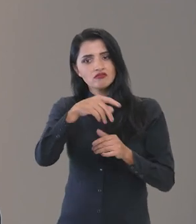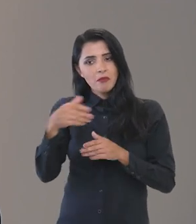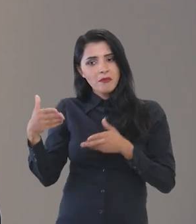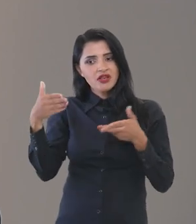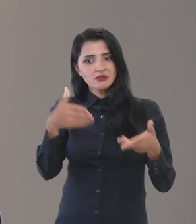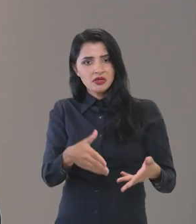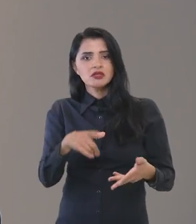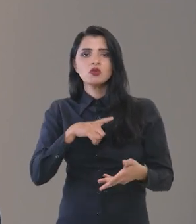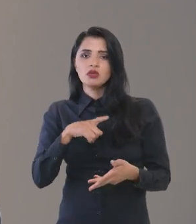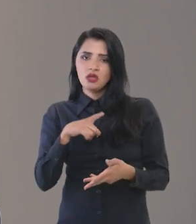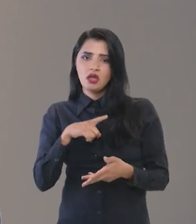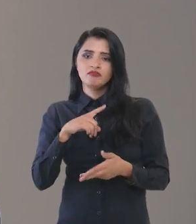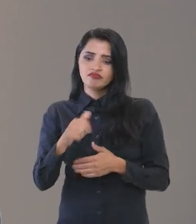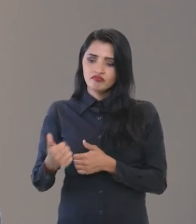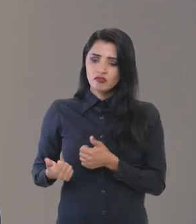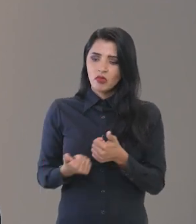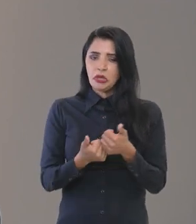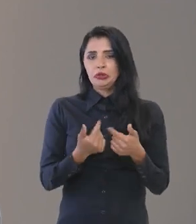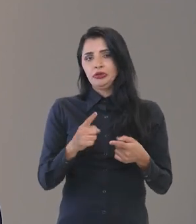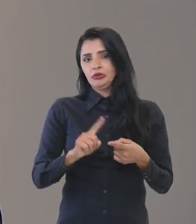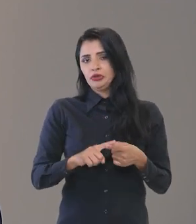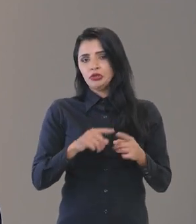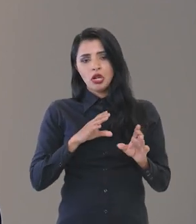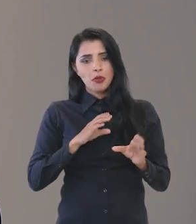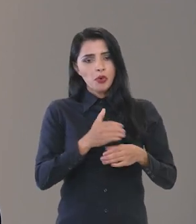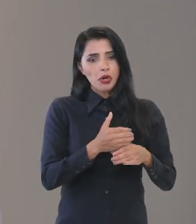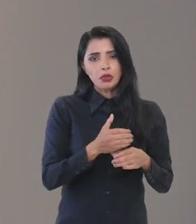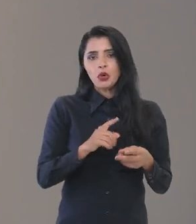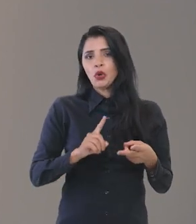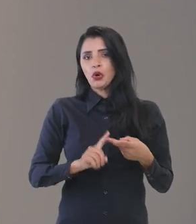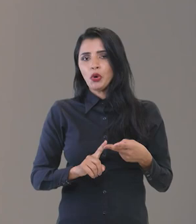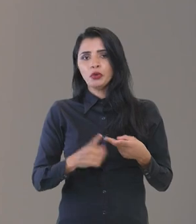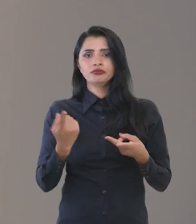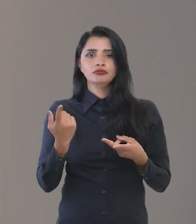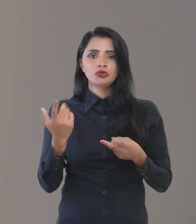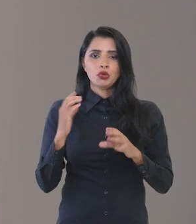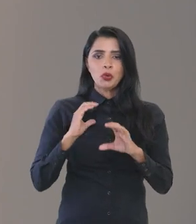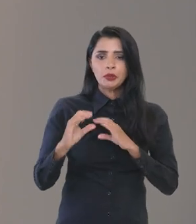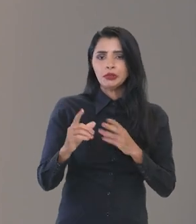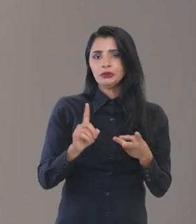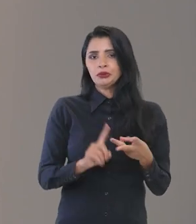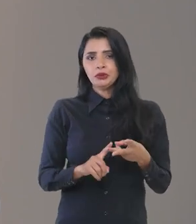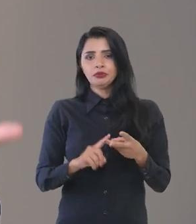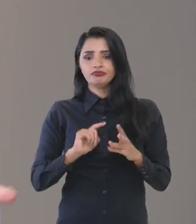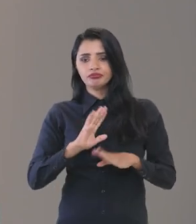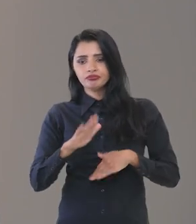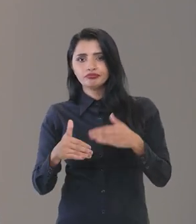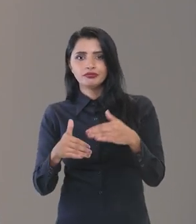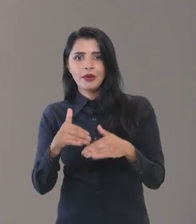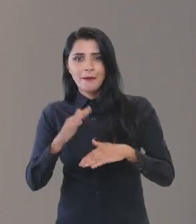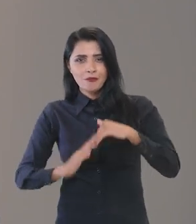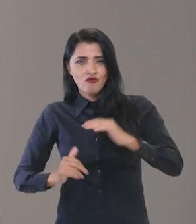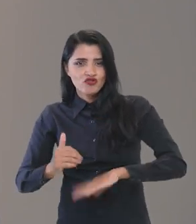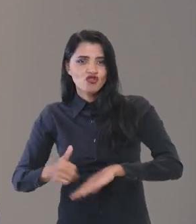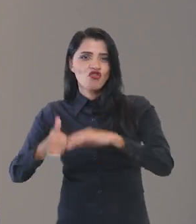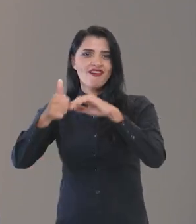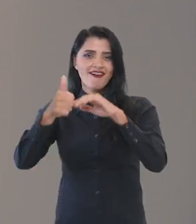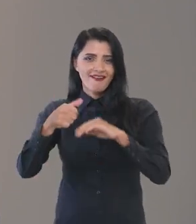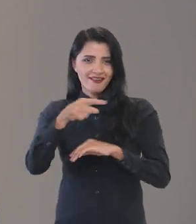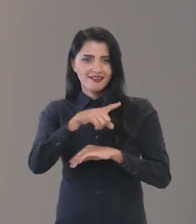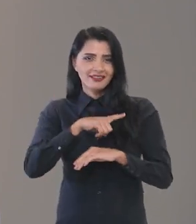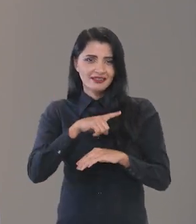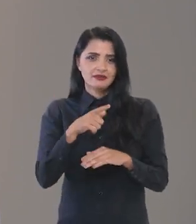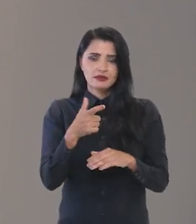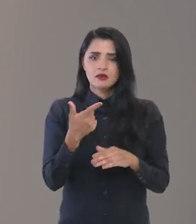grande participação colaborativa de laboratórios, de comunicadores, de desenvolvedores por meio